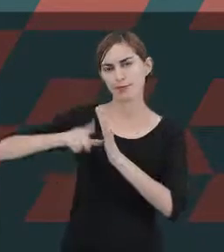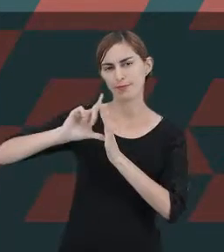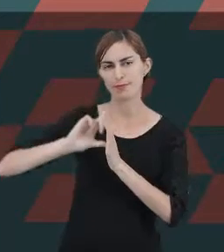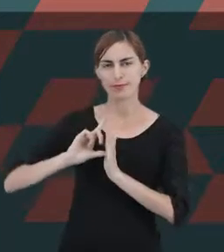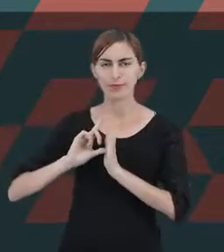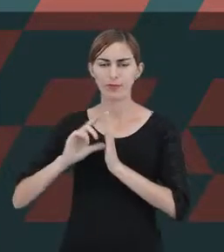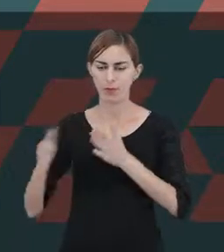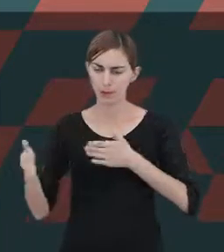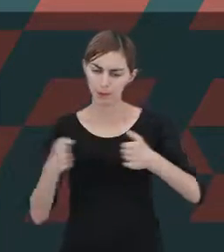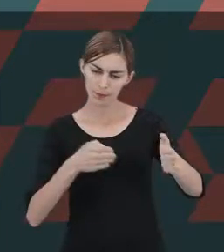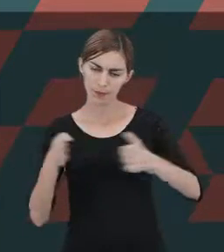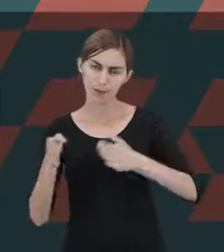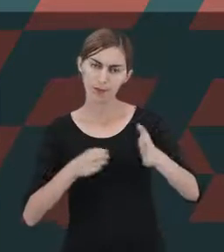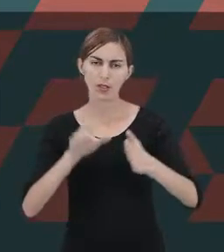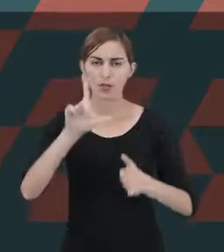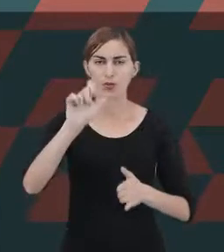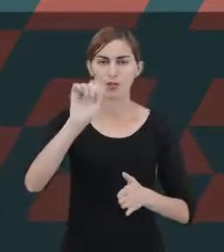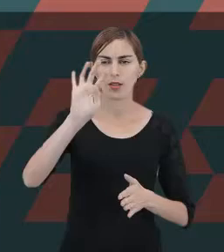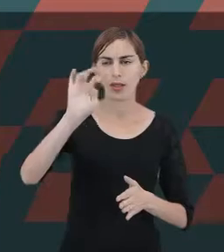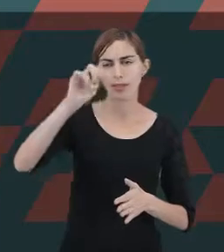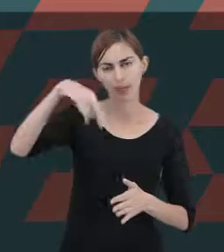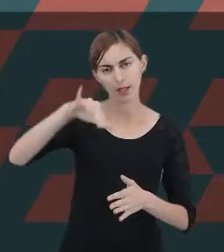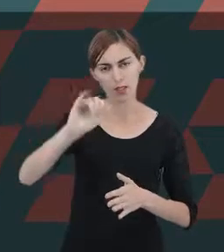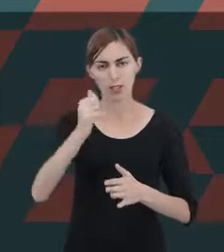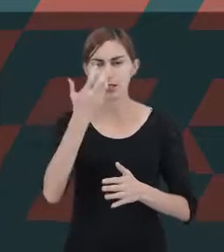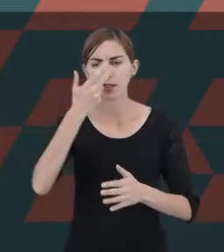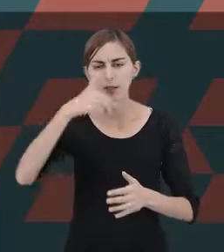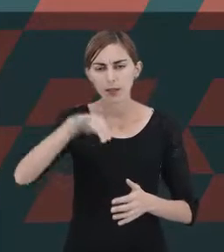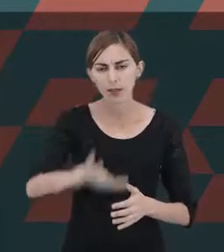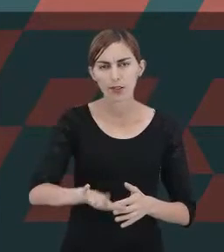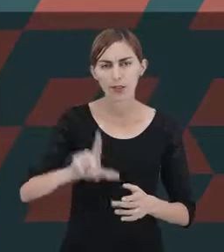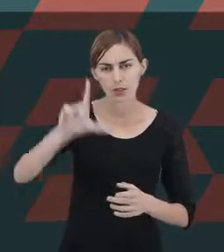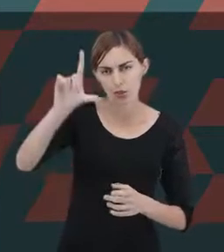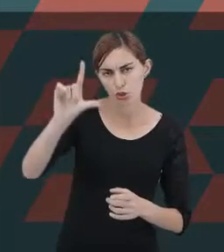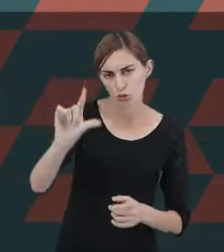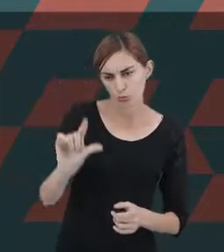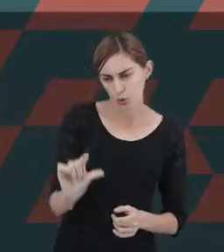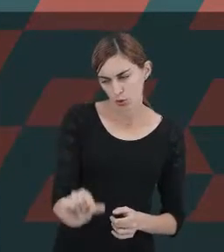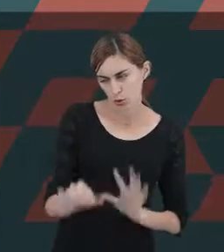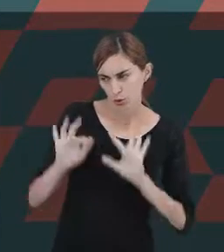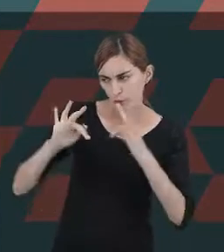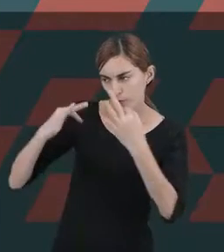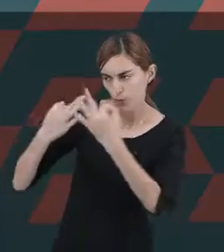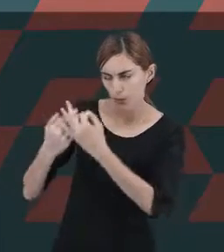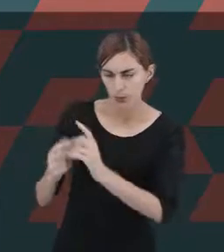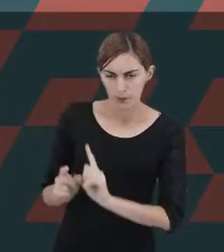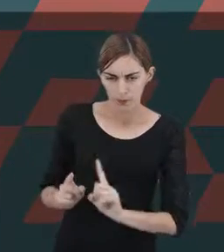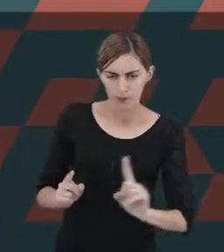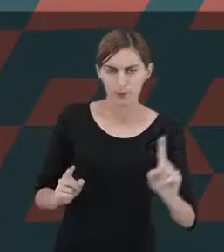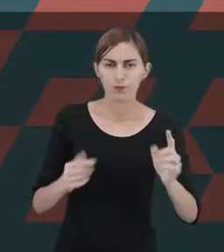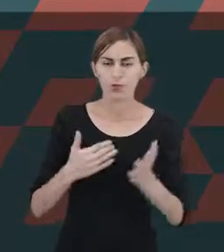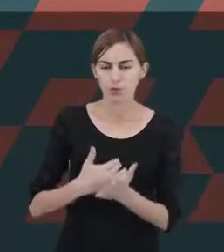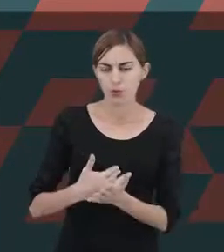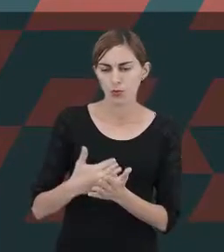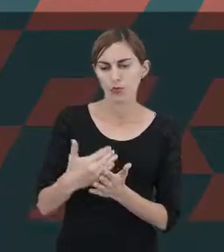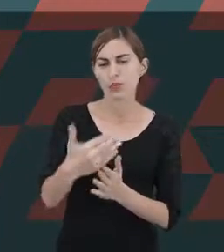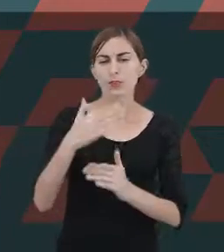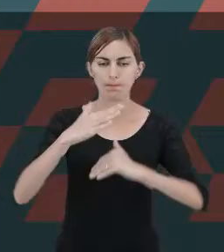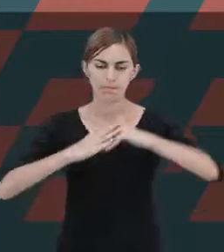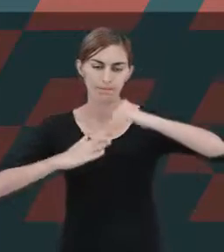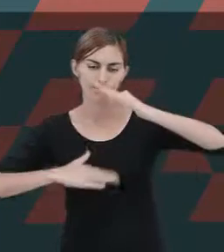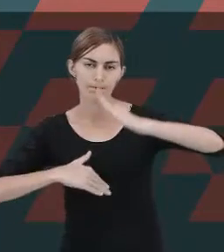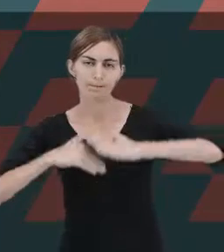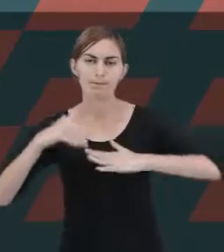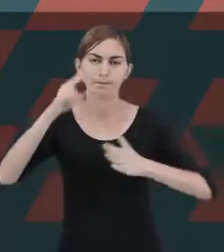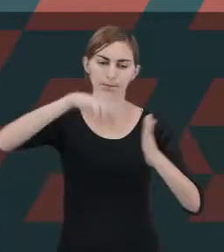período de latência que a criança diminui um pouco o seu estímulo familiar e passa a desenvolver habilidades como